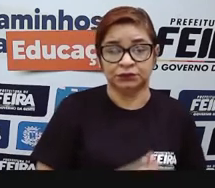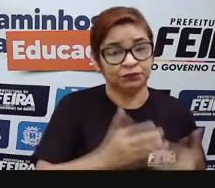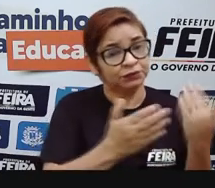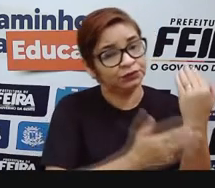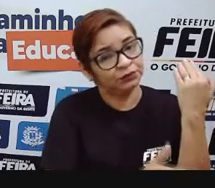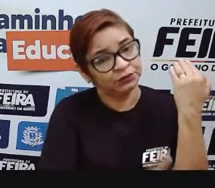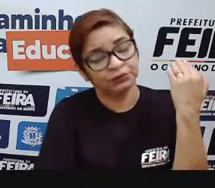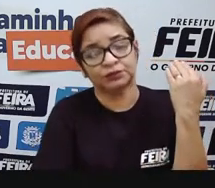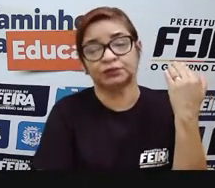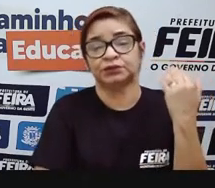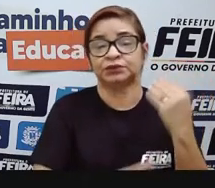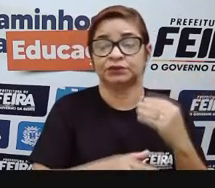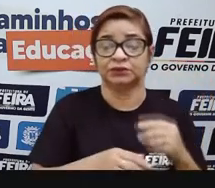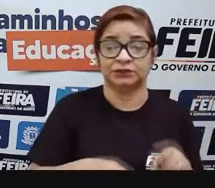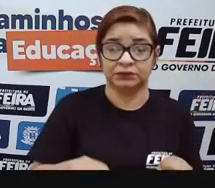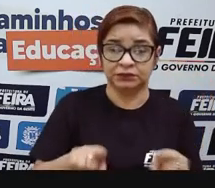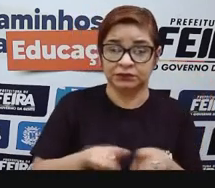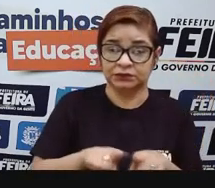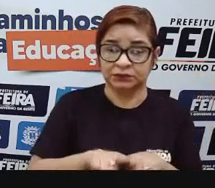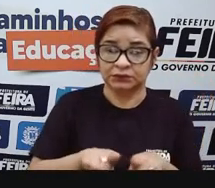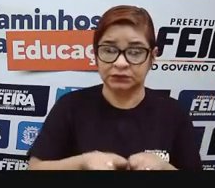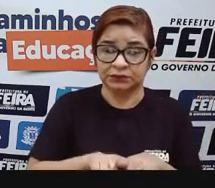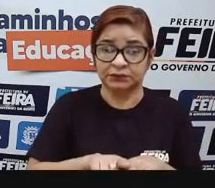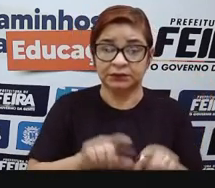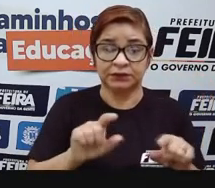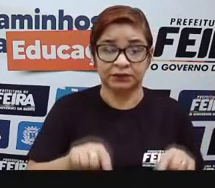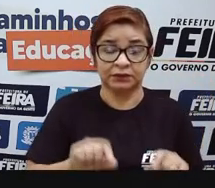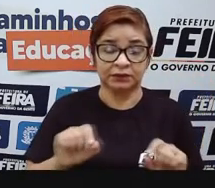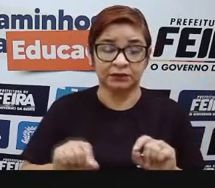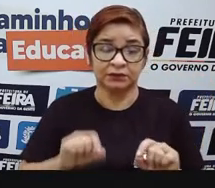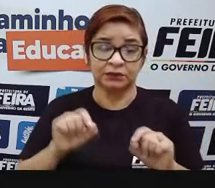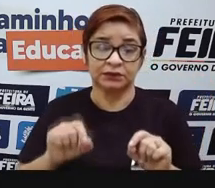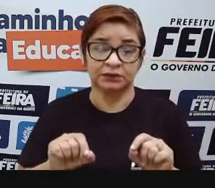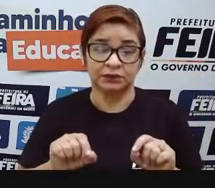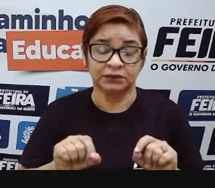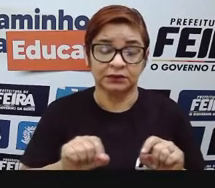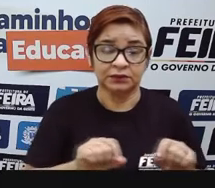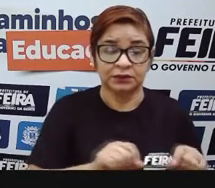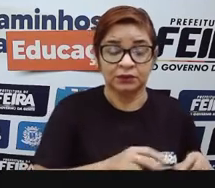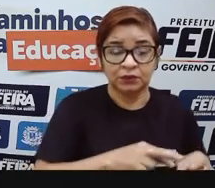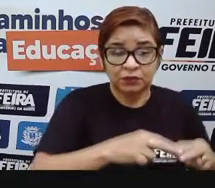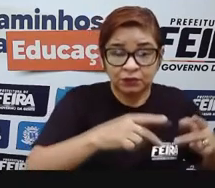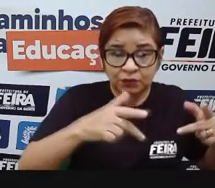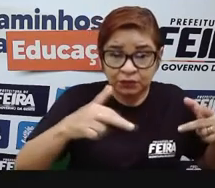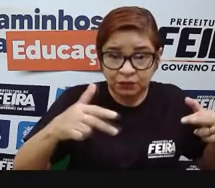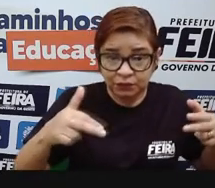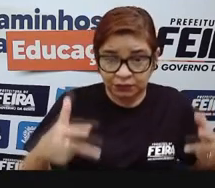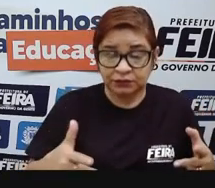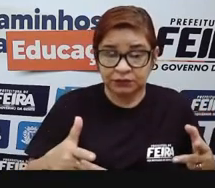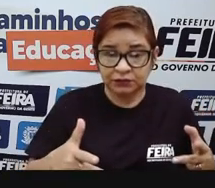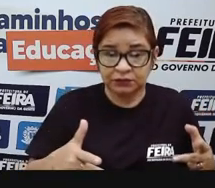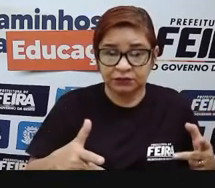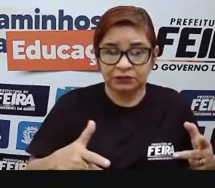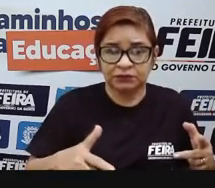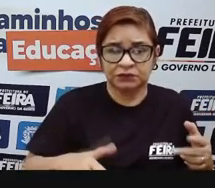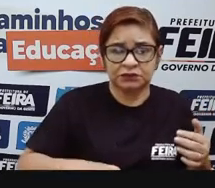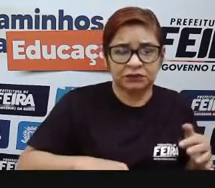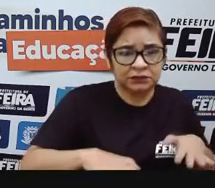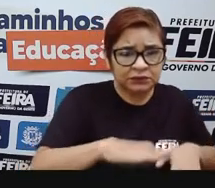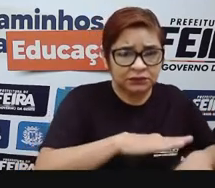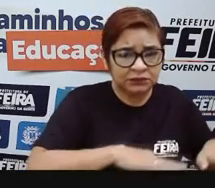faz a borracha. E o extrativismo mineral é a retirada da natureza dos minérios, né? O petróleo.